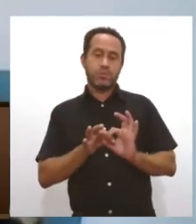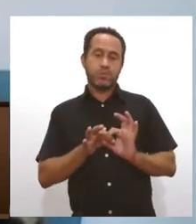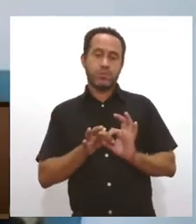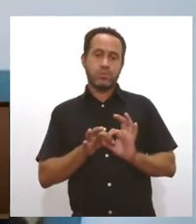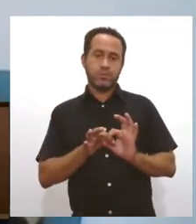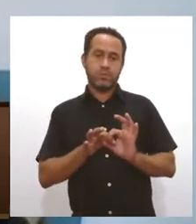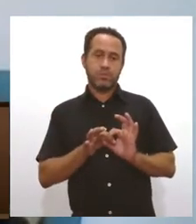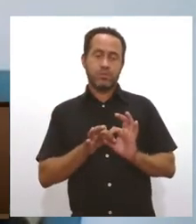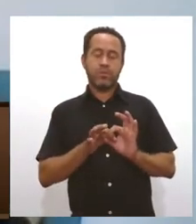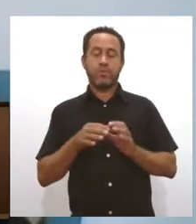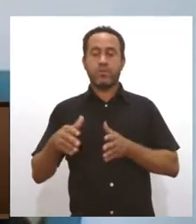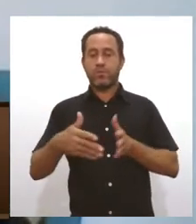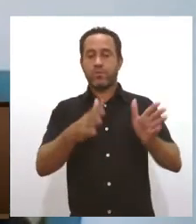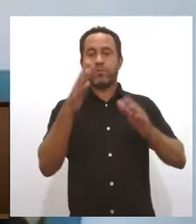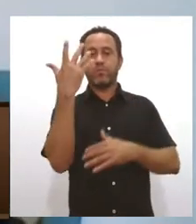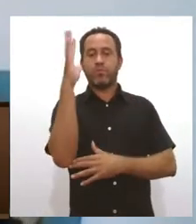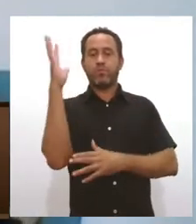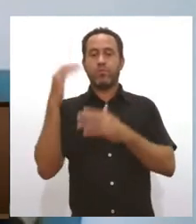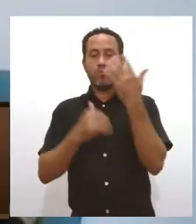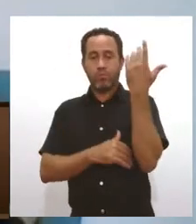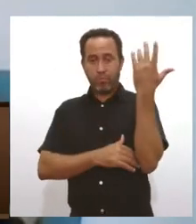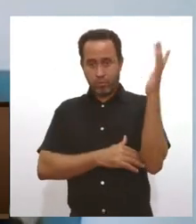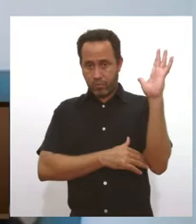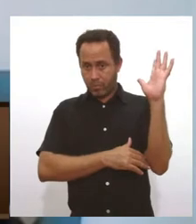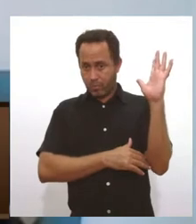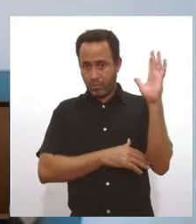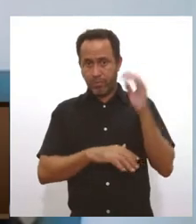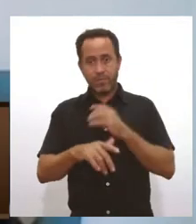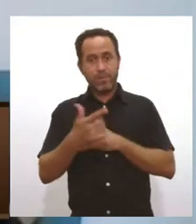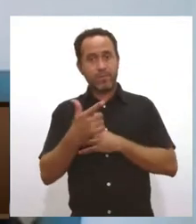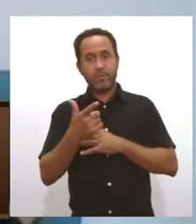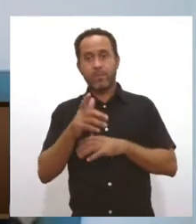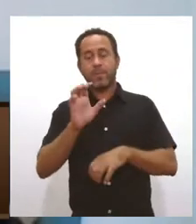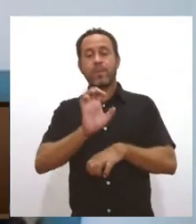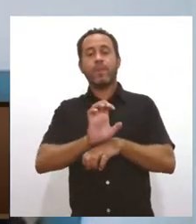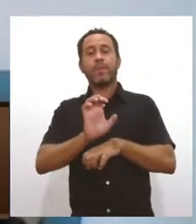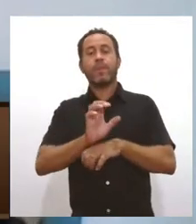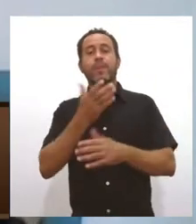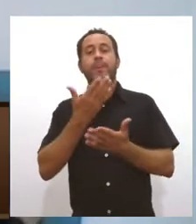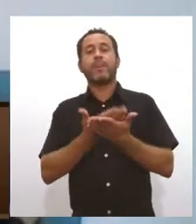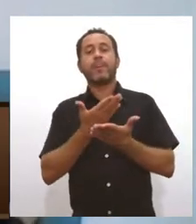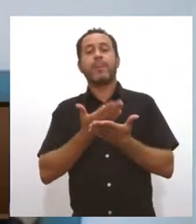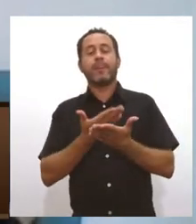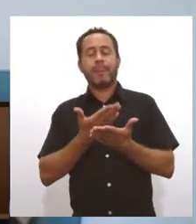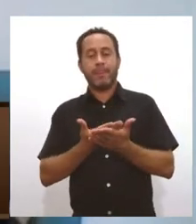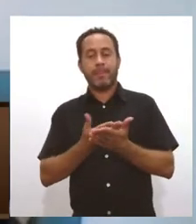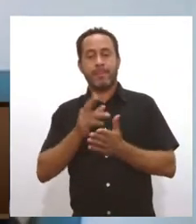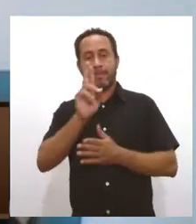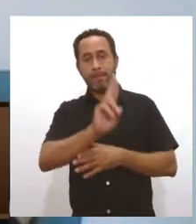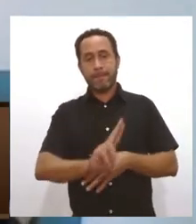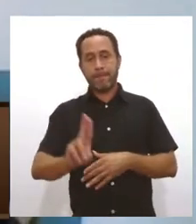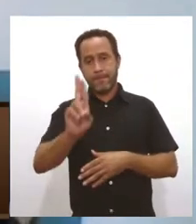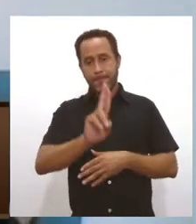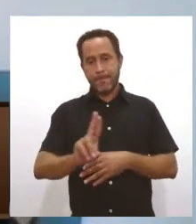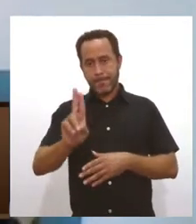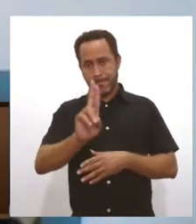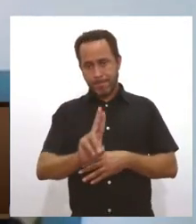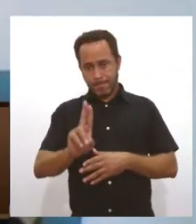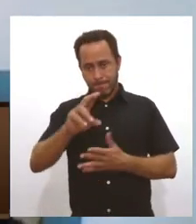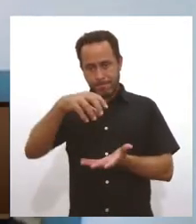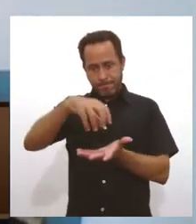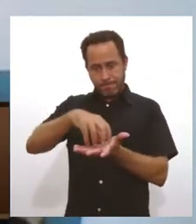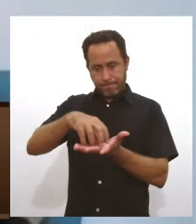ecológico. E aí, não tem também os estudos que pautem a utilização dessas unidades de forma